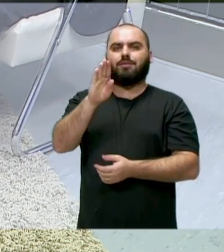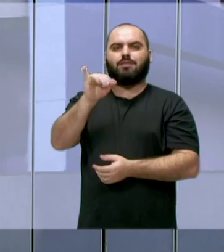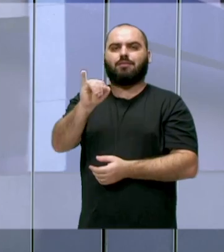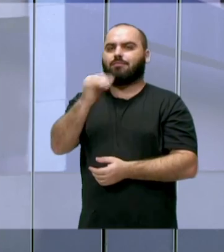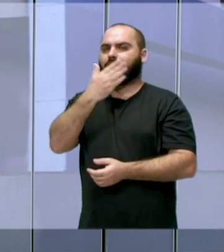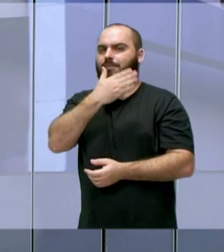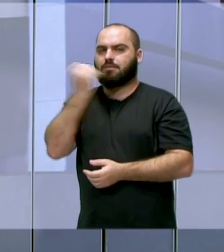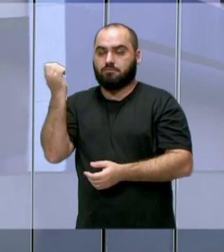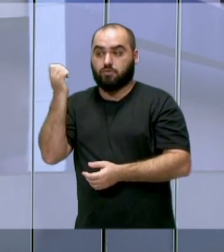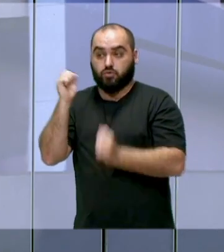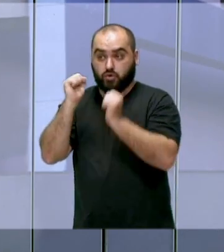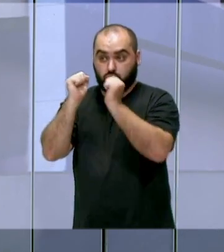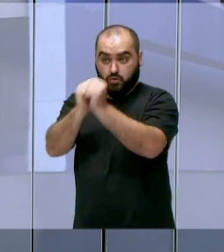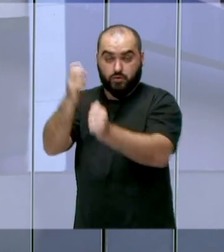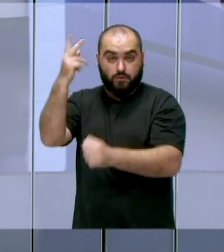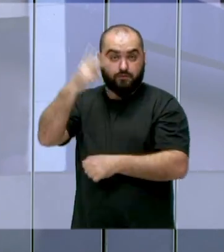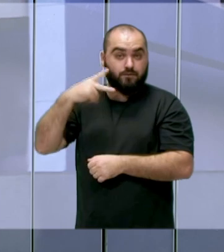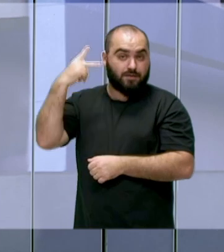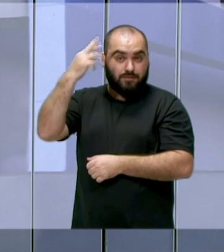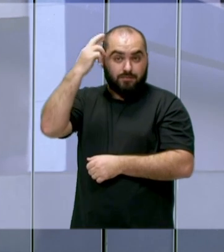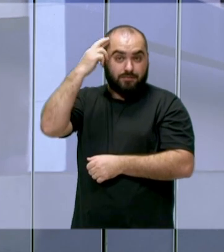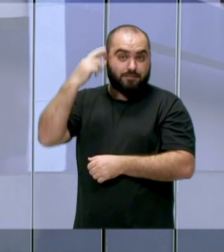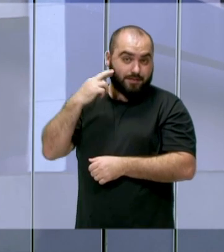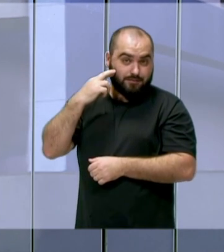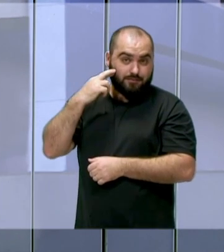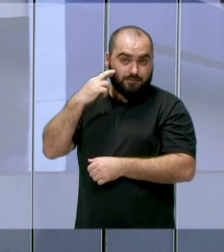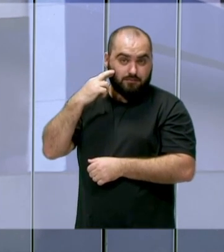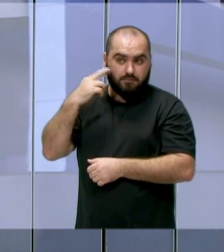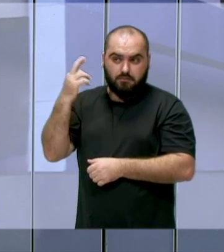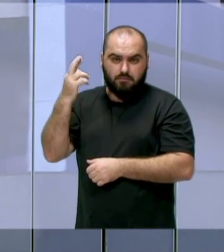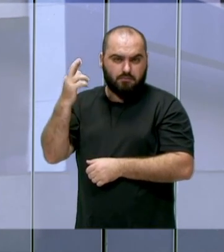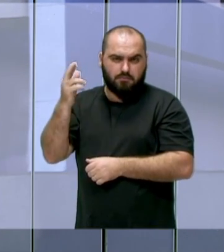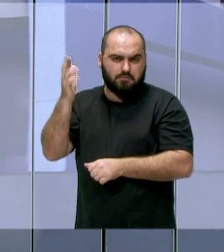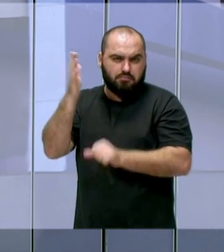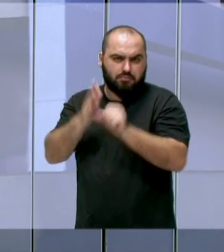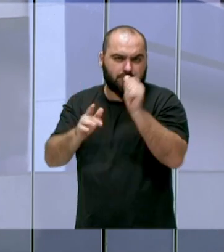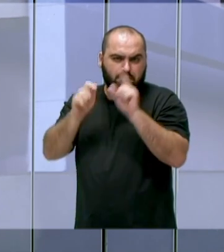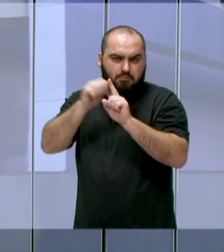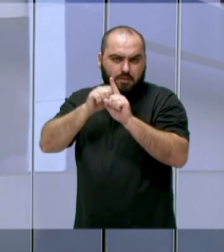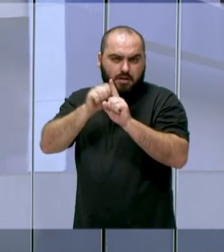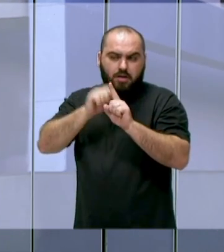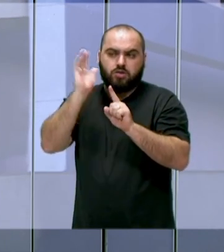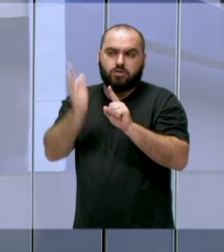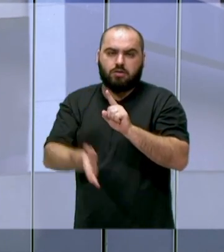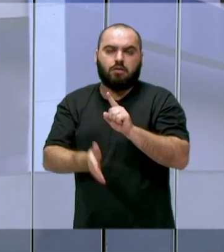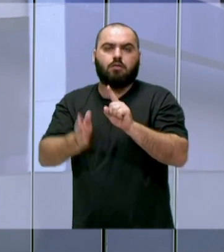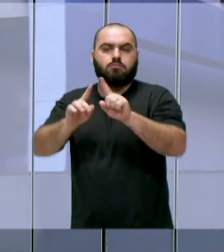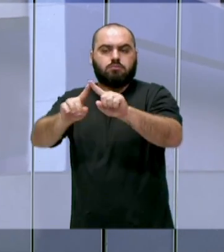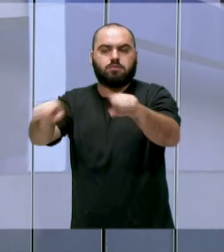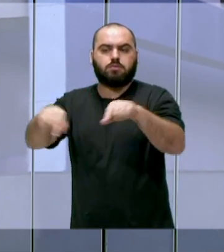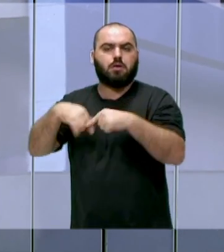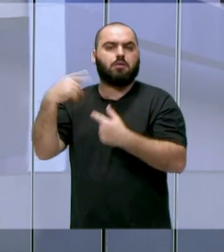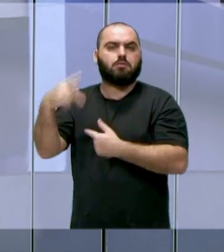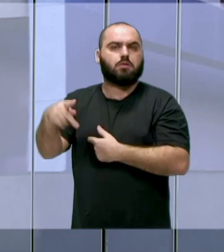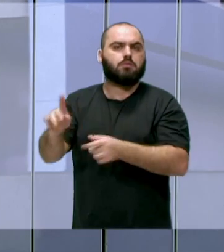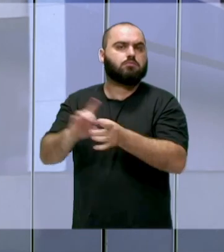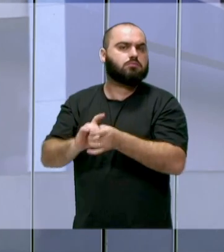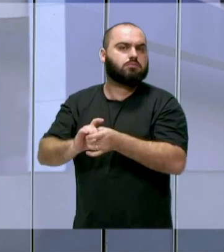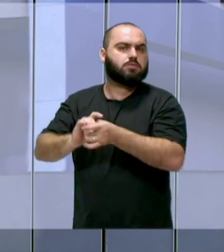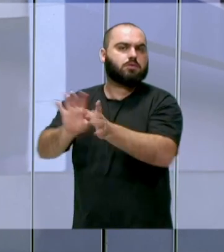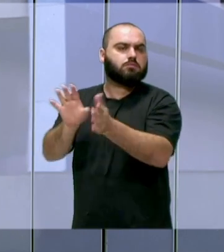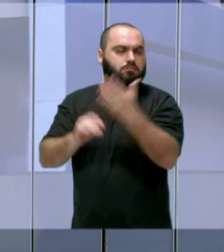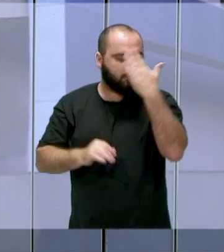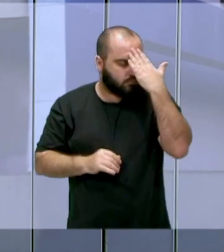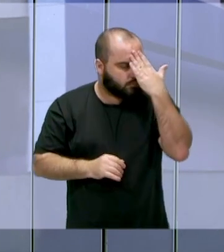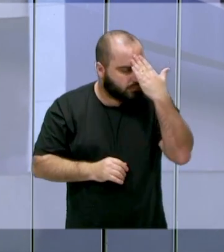junto com o vereador Beto, que foi eleito junto com ano no PSDB, no primeiro mês já de mandato, ele já botou o gabinete à disposição e até